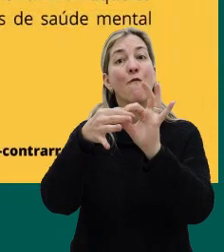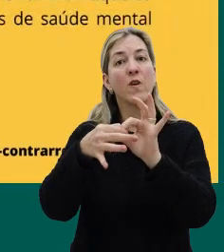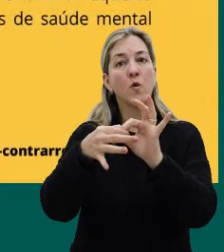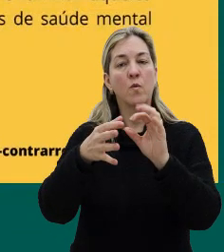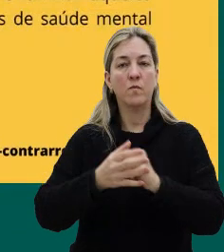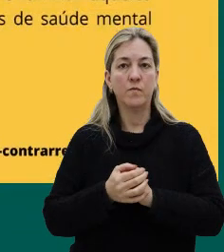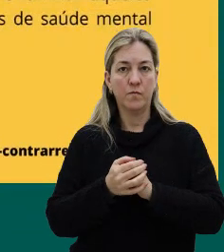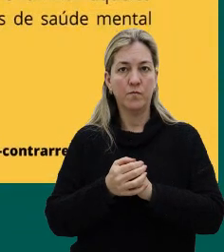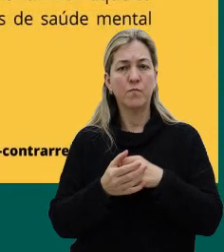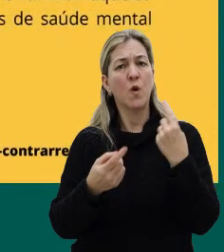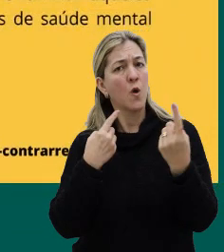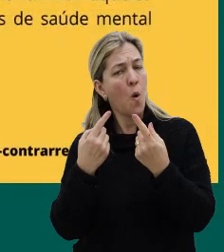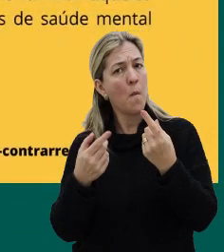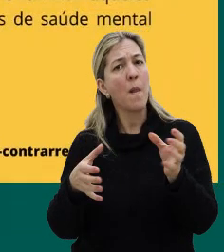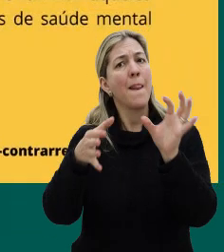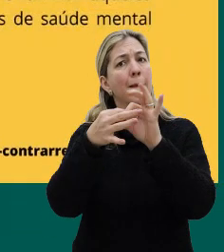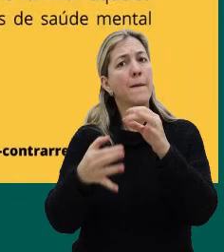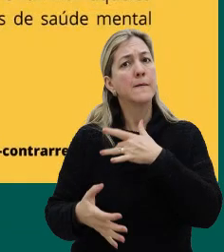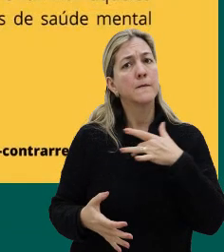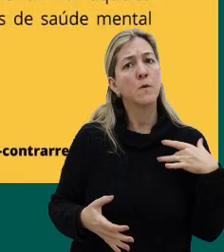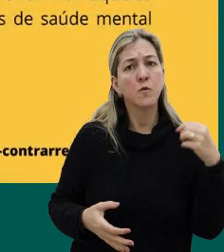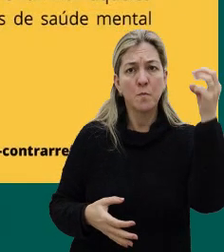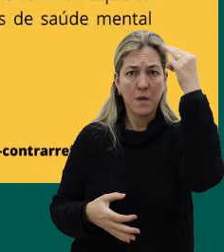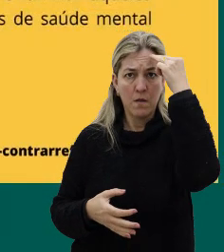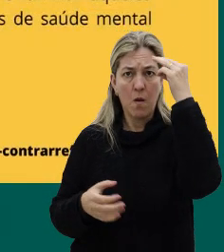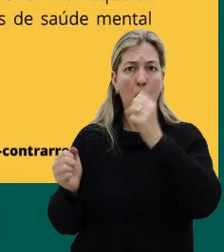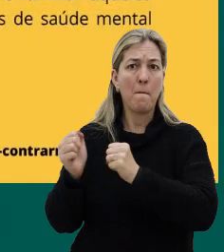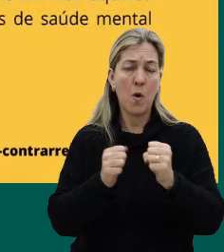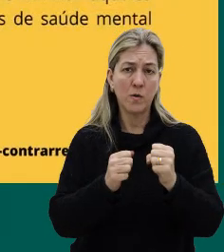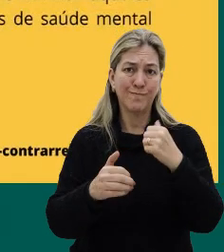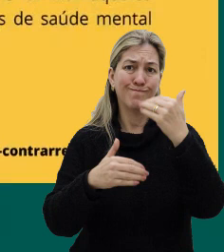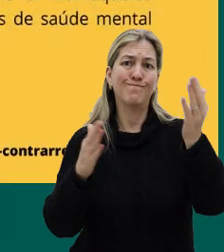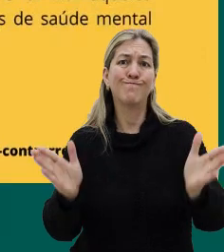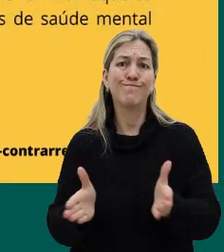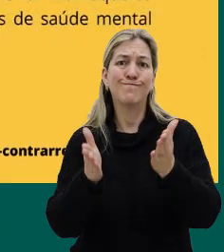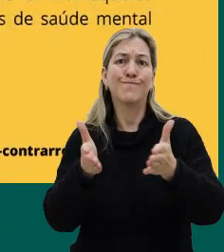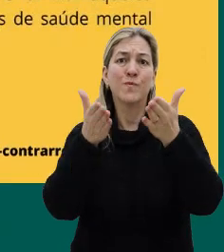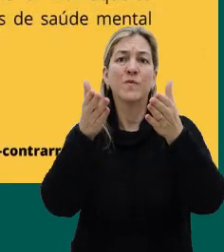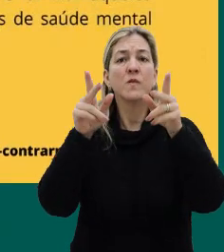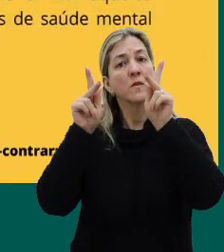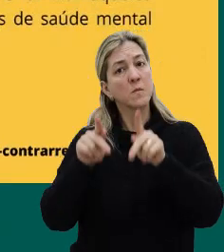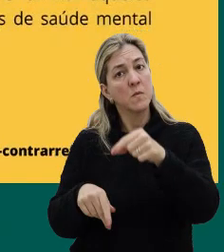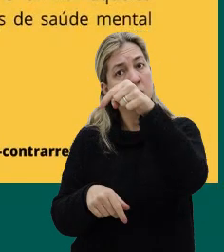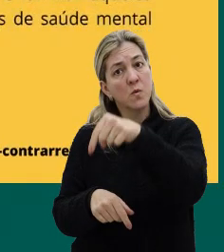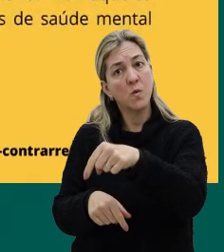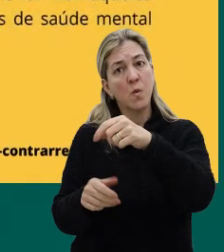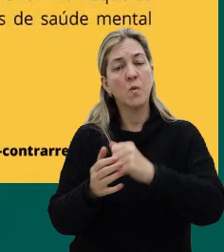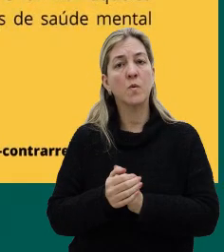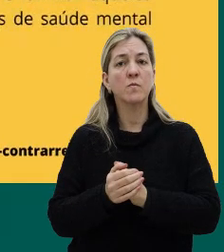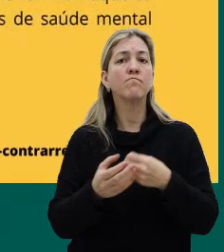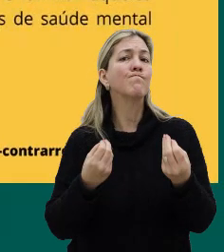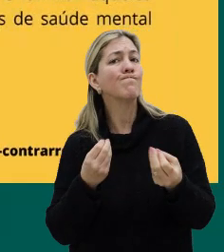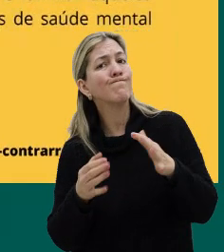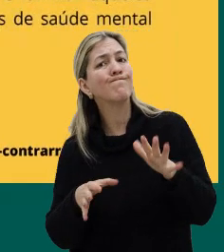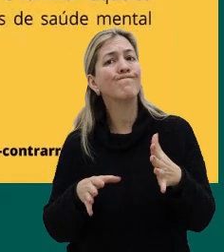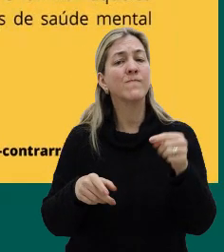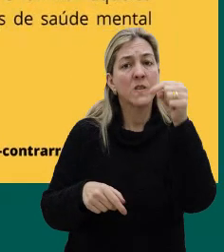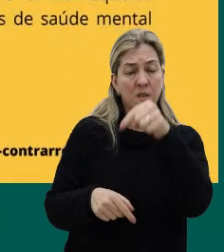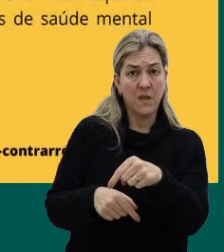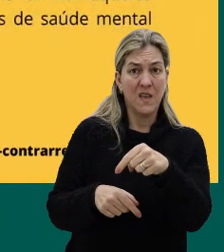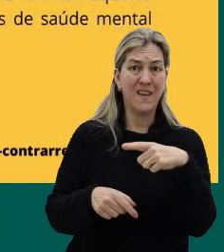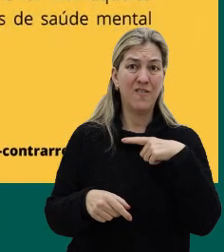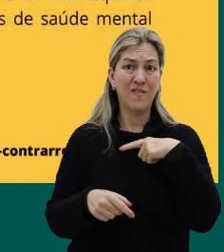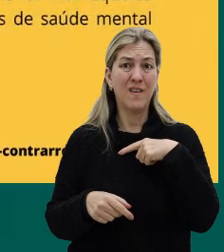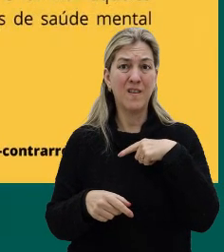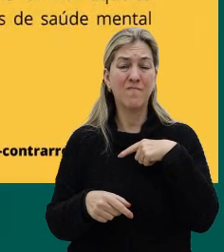né, para que algo ligado à saúde mental possa ser promovida nesses sujeitos, né, e talvez aqui a